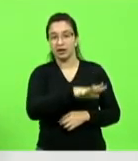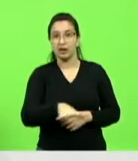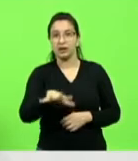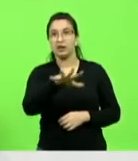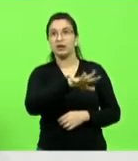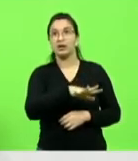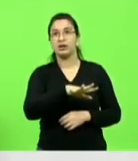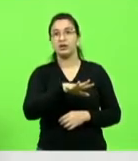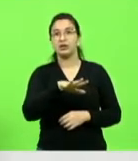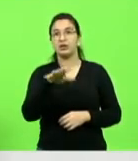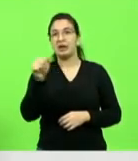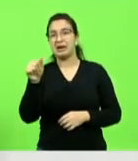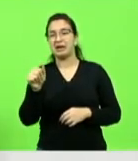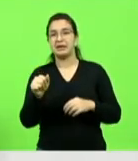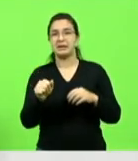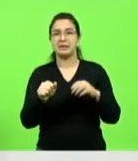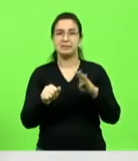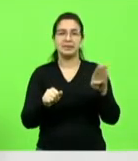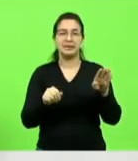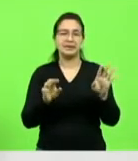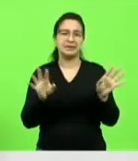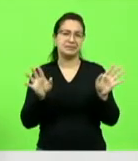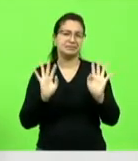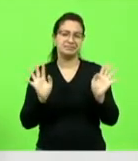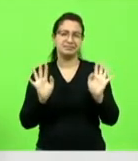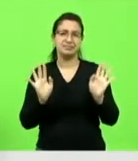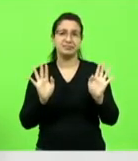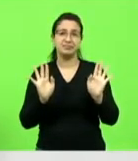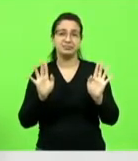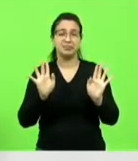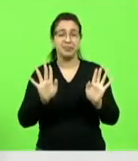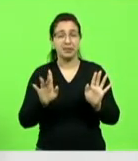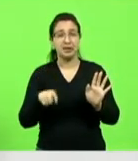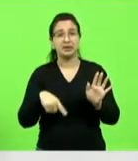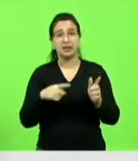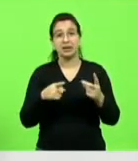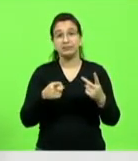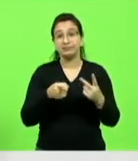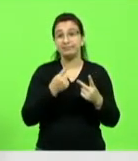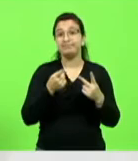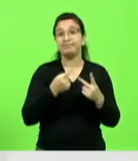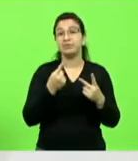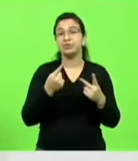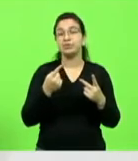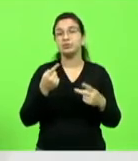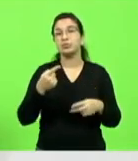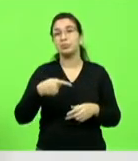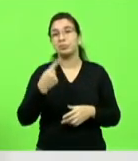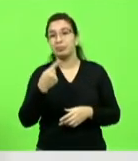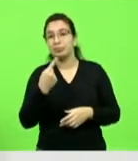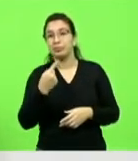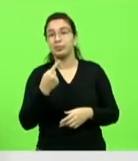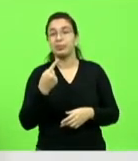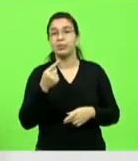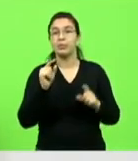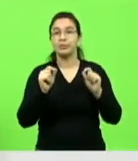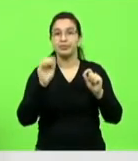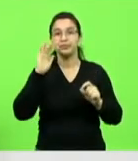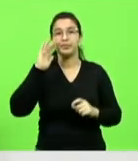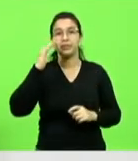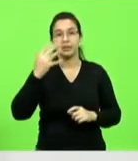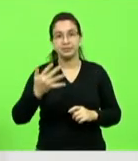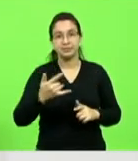também não vem ao caso. Mas essa é uma segunda etapa. que, primeiro, nós precisamos, sim, dessa solução para